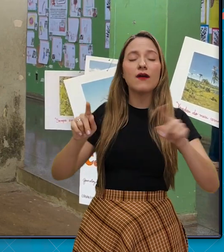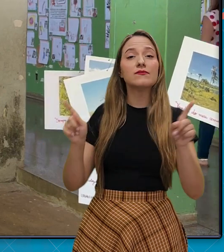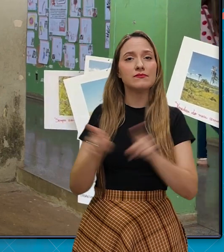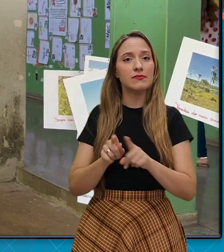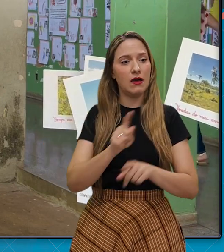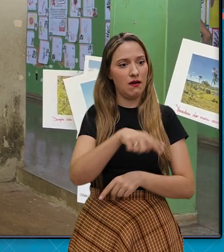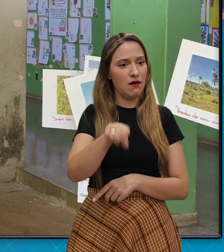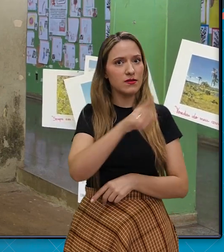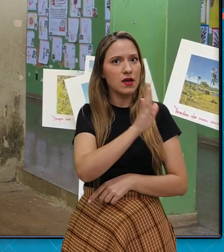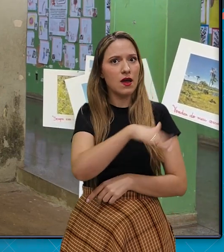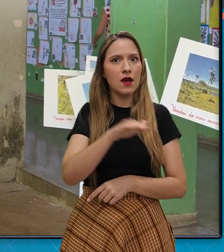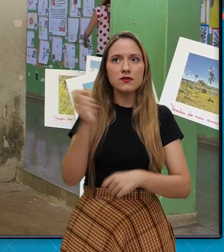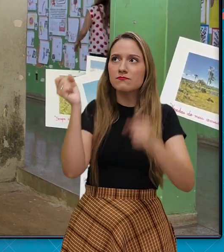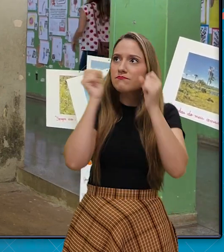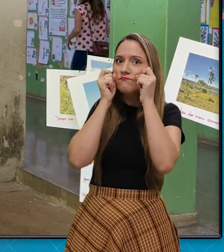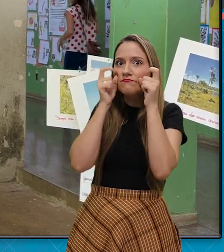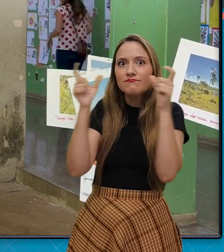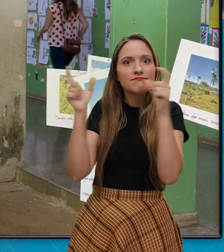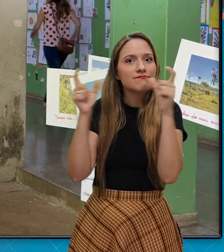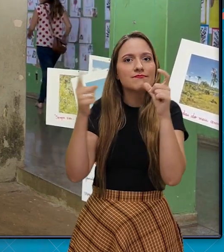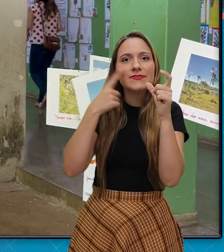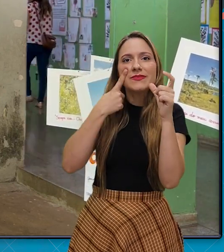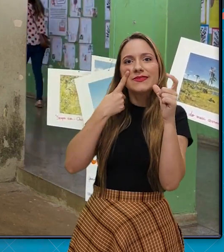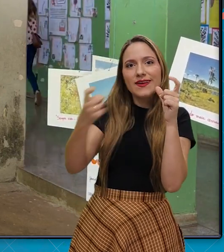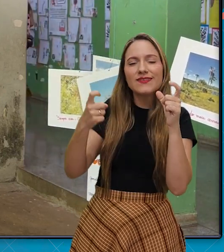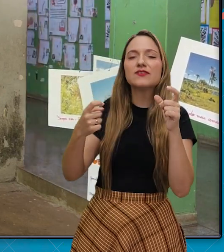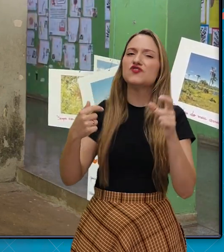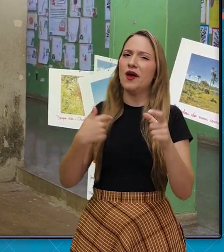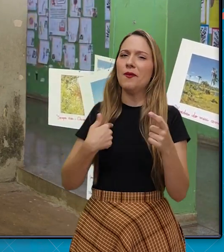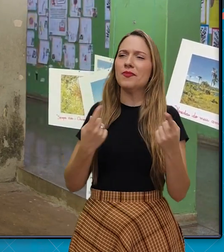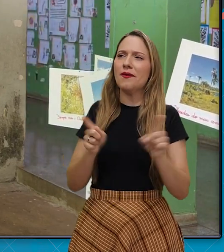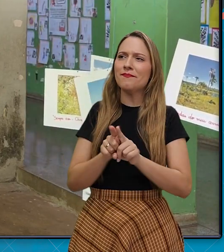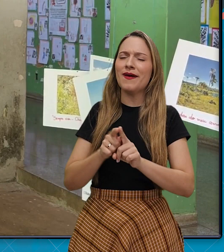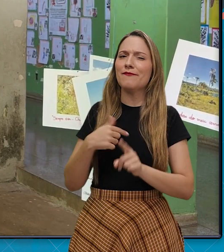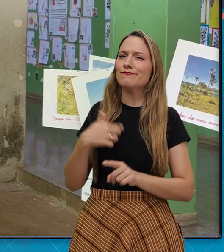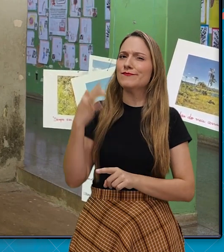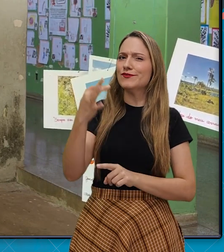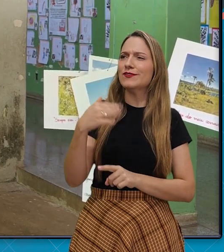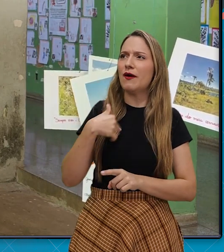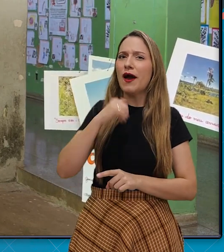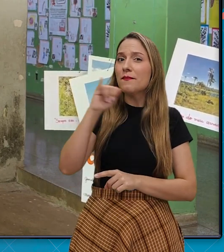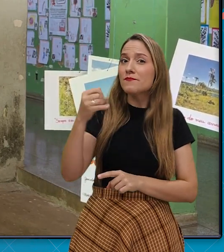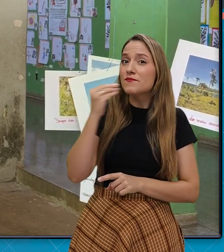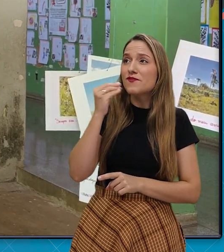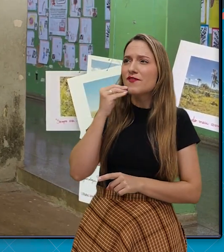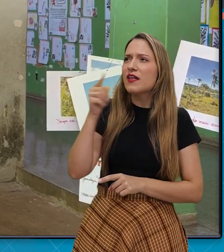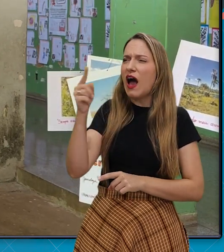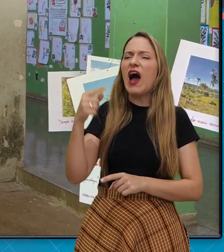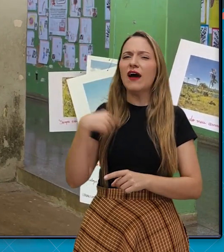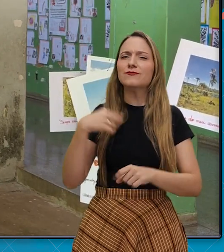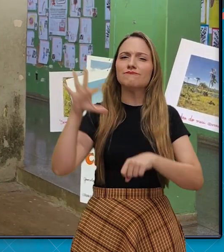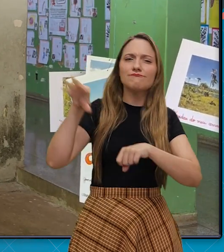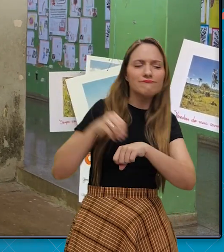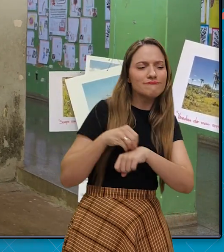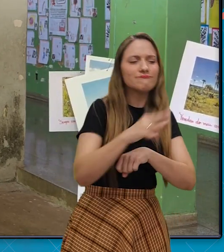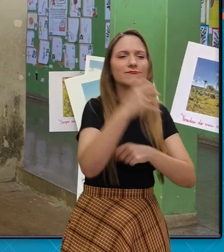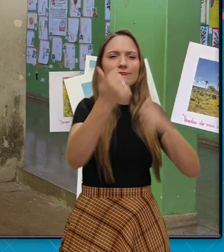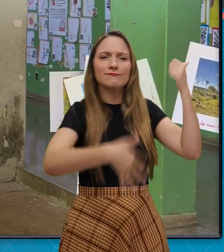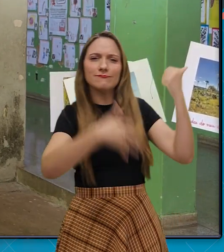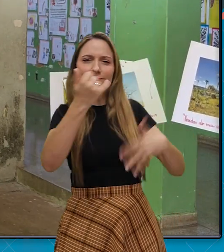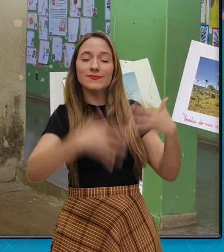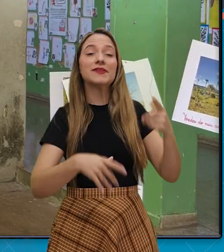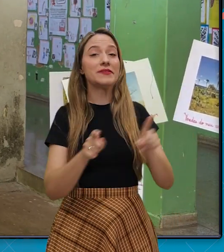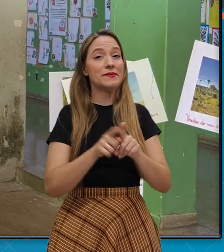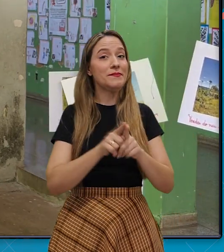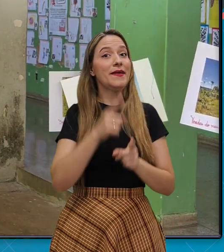para as crianças acho que vai ser muito interessante também eu fazer esse tipo de trabalho com eles, porque eu achei interessante a questão dos ministros de